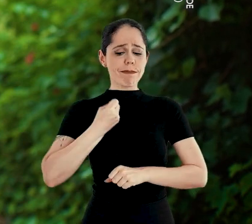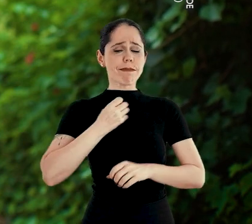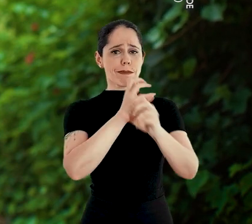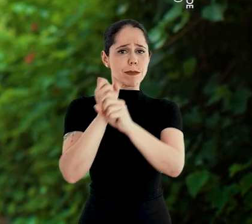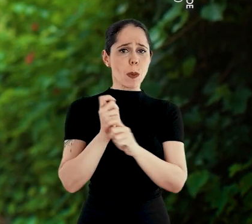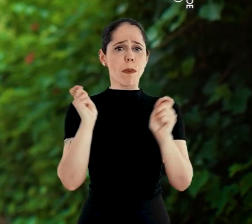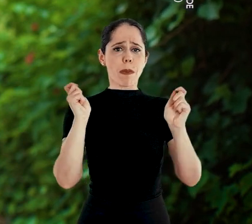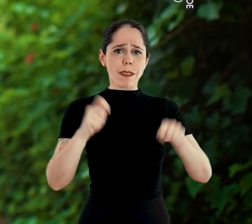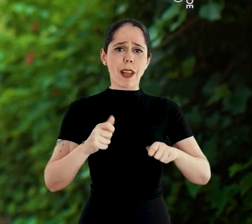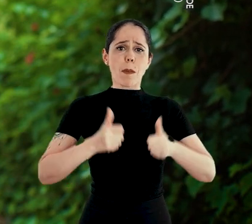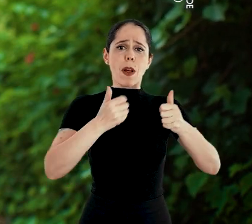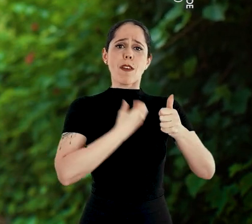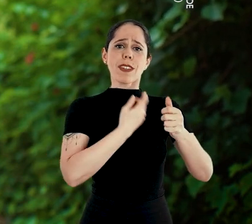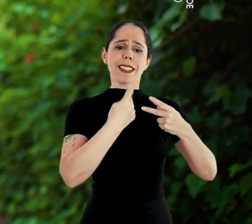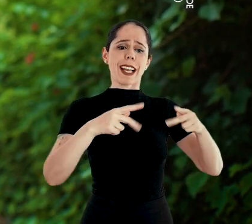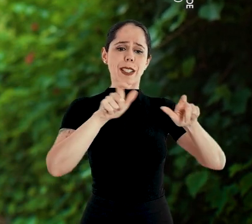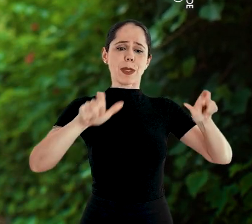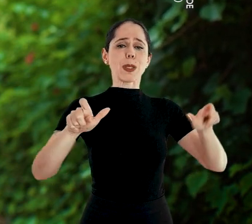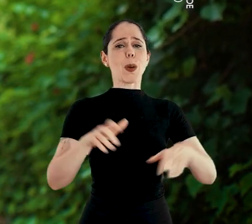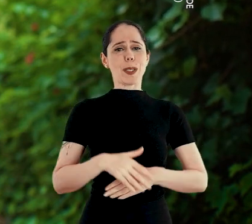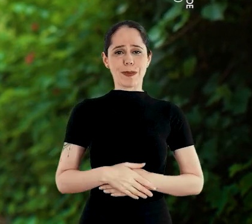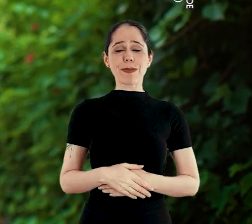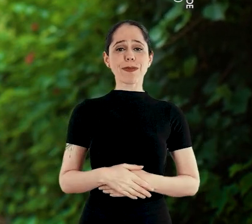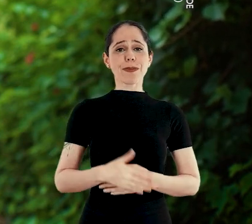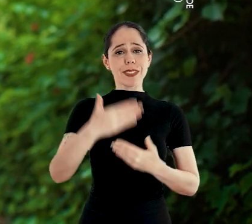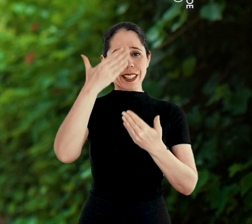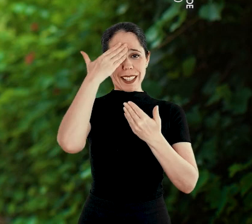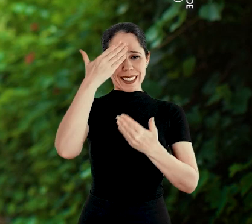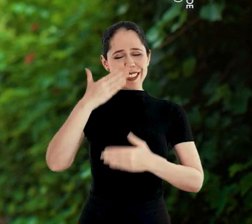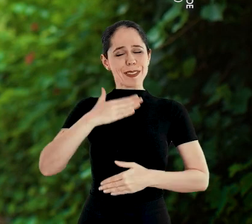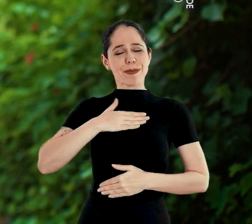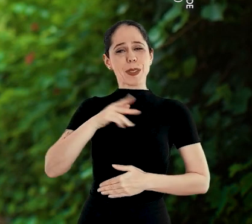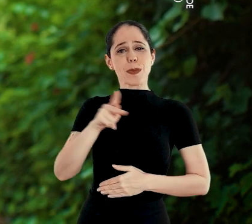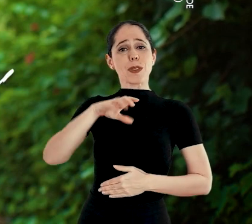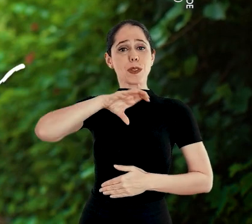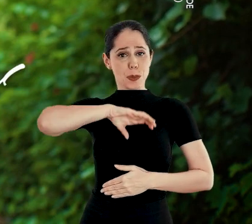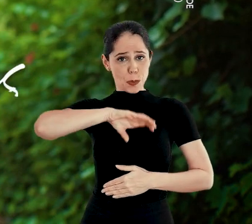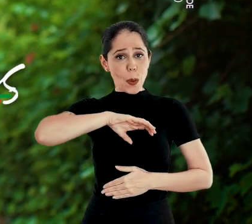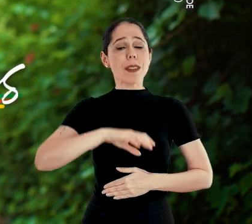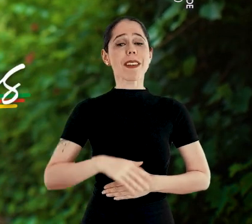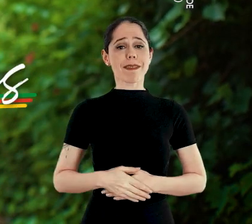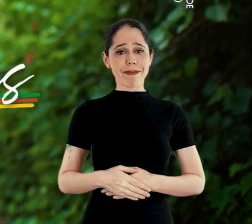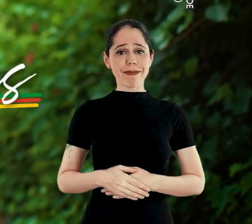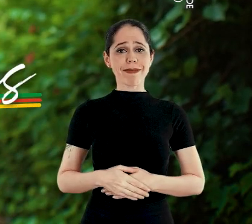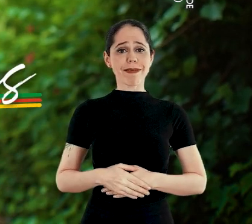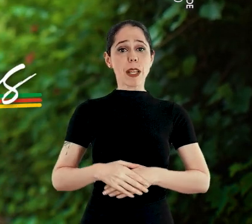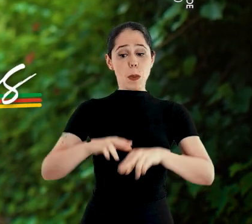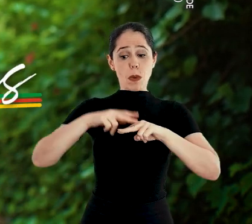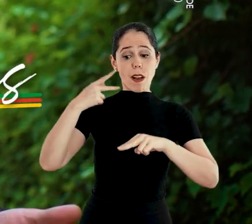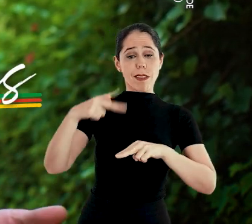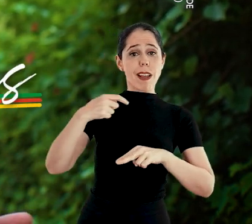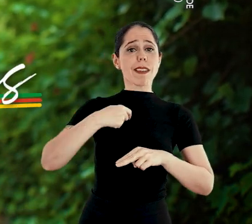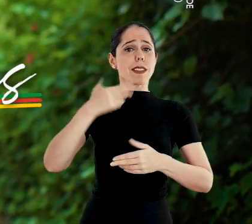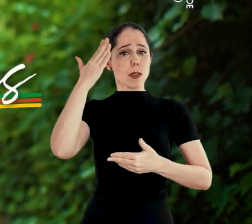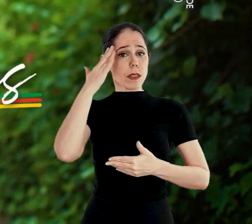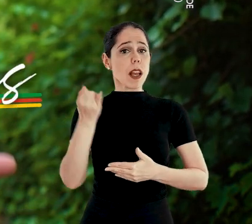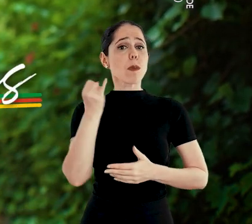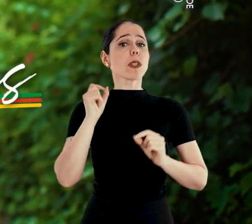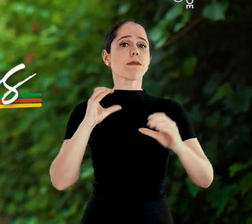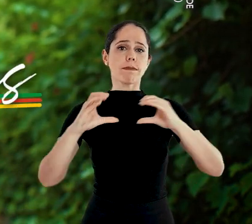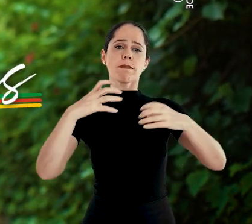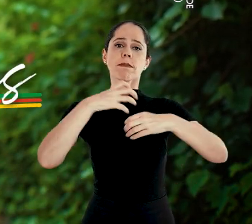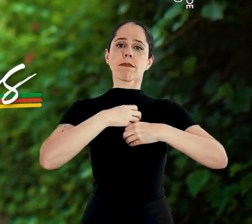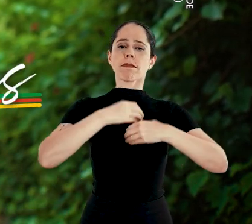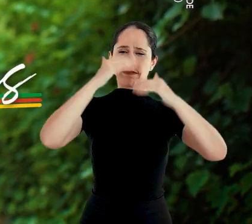importância dos números para melhorar a vida das pessoas. Agradeço aos meus professores de português. Graças a eles, eu sei a